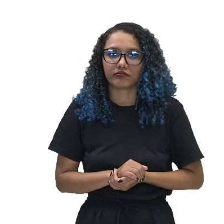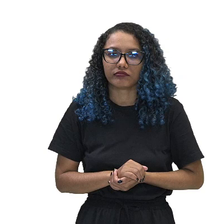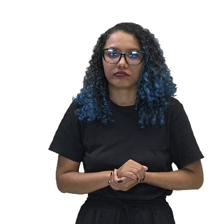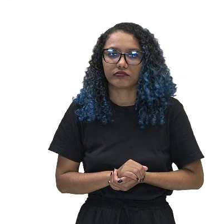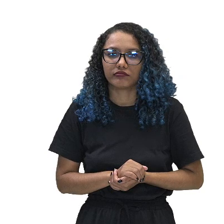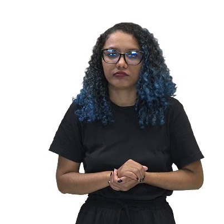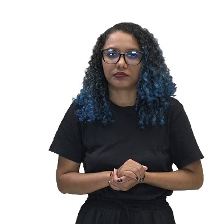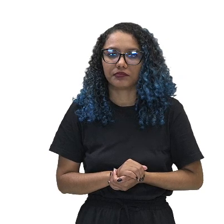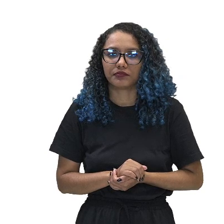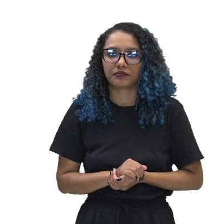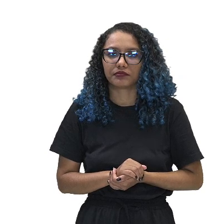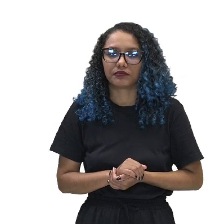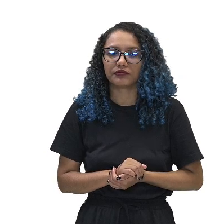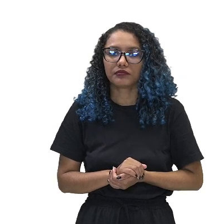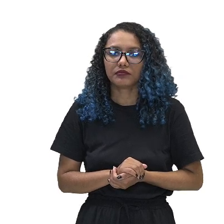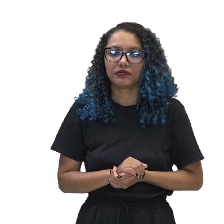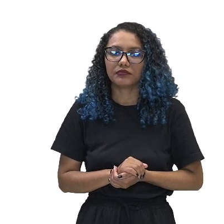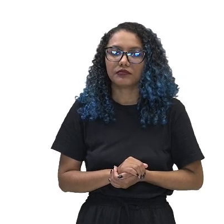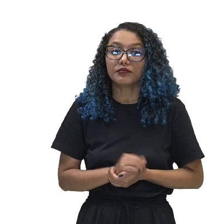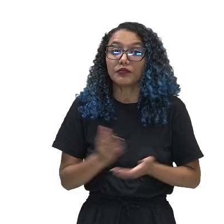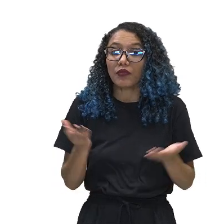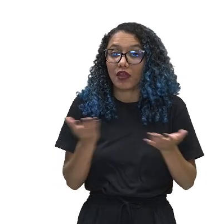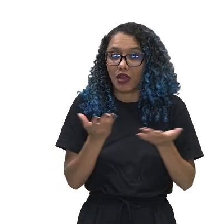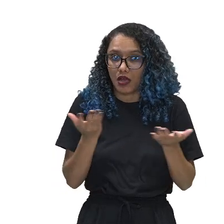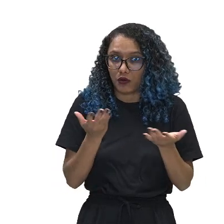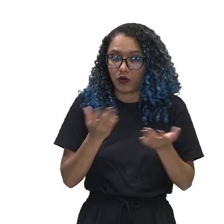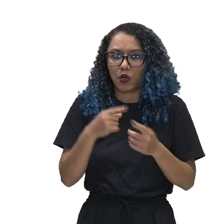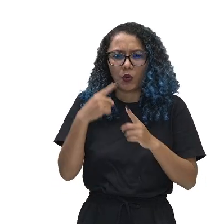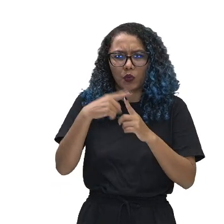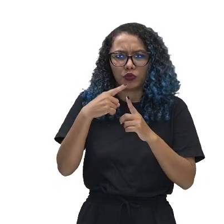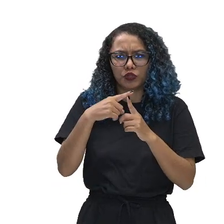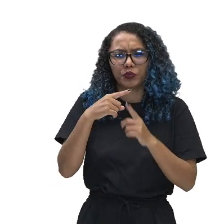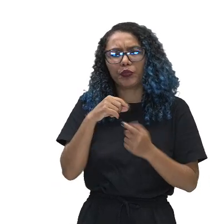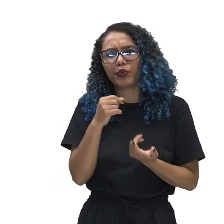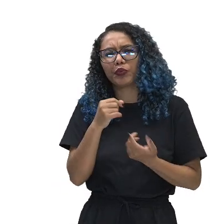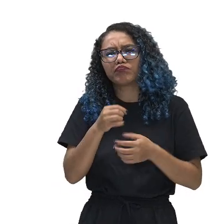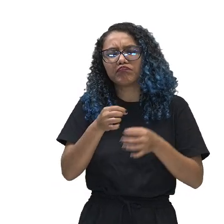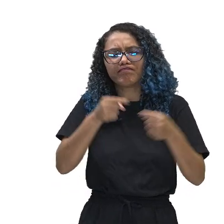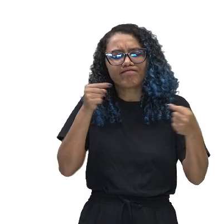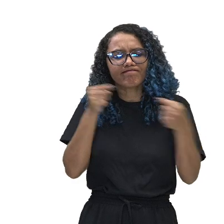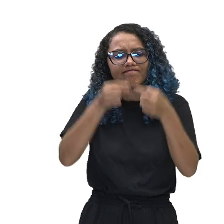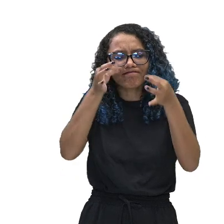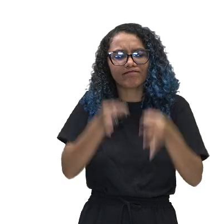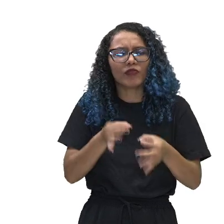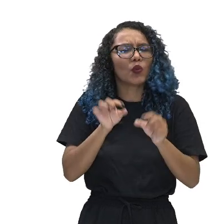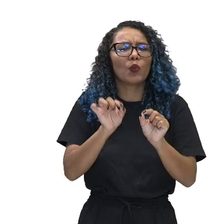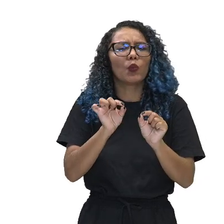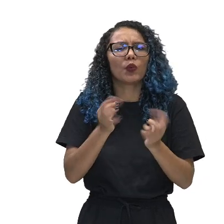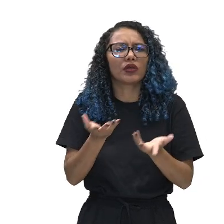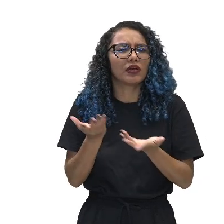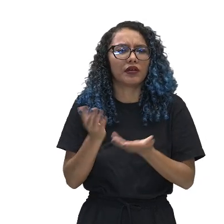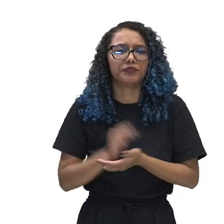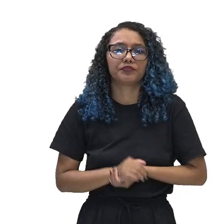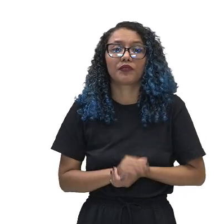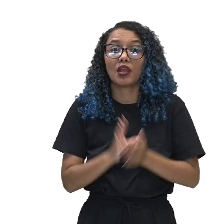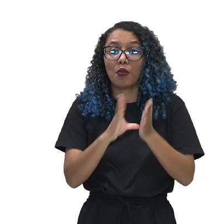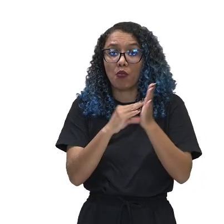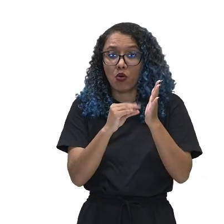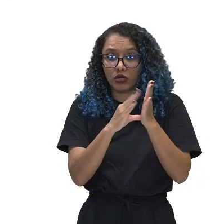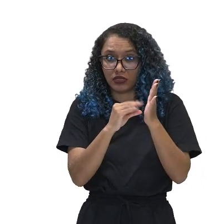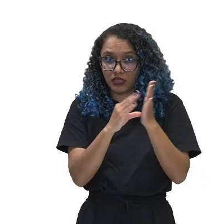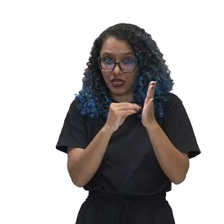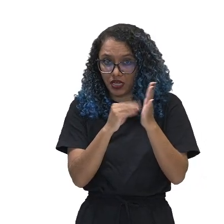que, o que que são os tipos ideais em Weber? Segundo ele, são modelos conceituais que